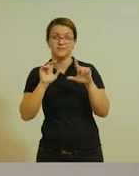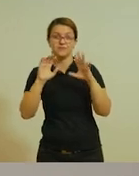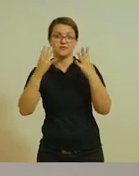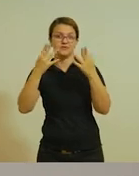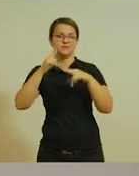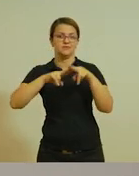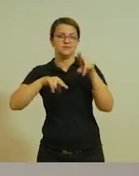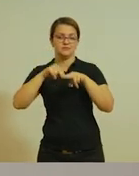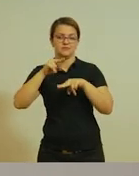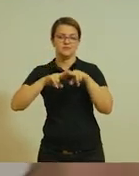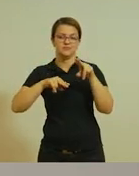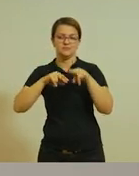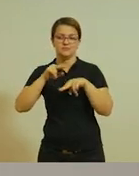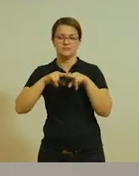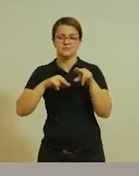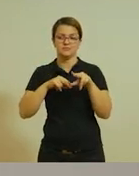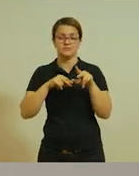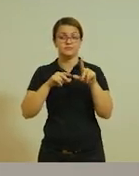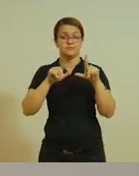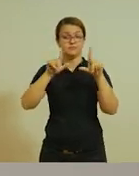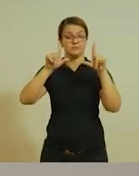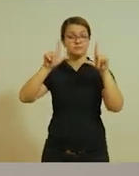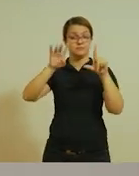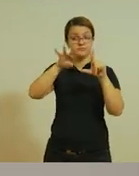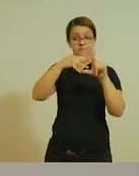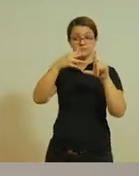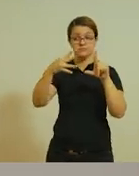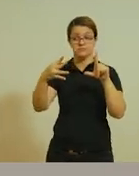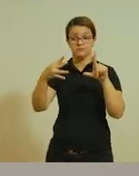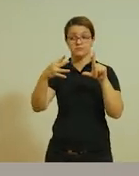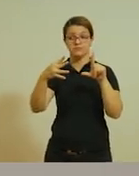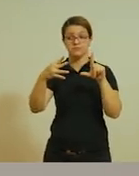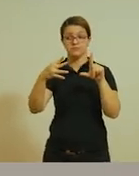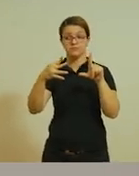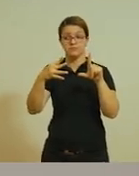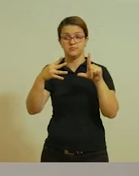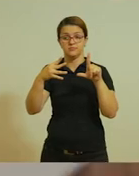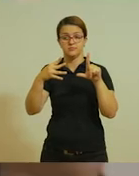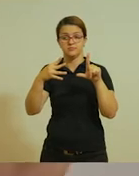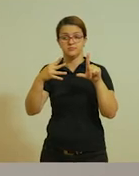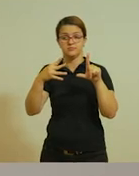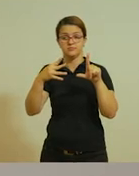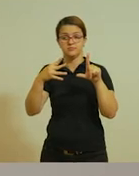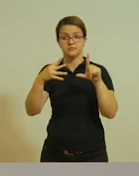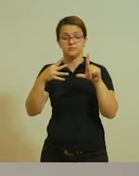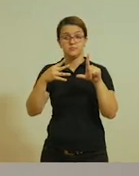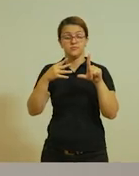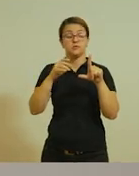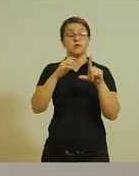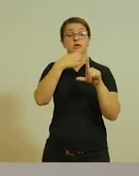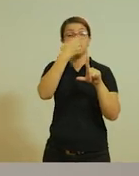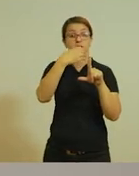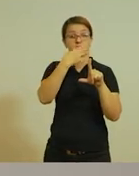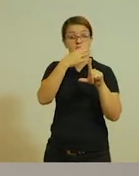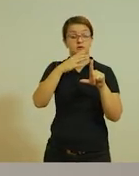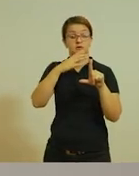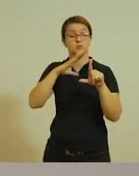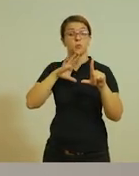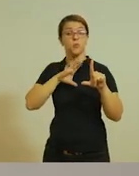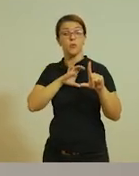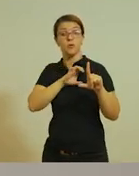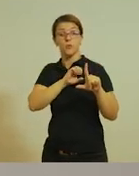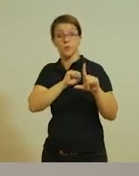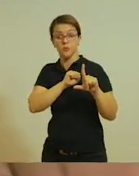que é o Juni Festival. Por exemplo, aqui vocês têm a Candy Apple, que é a maçã do amor, Sweet